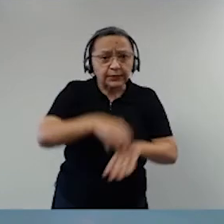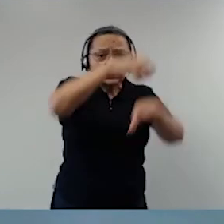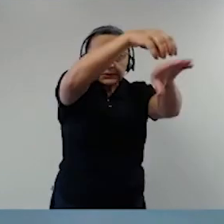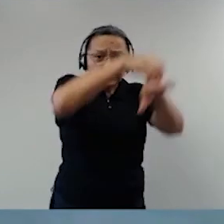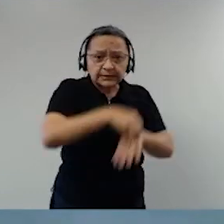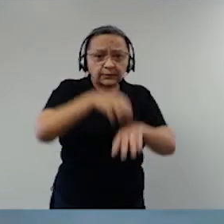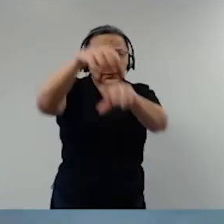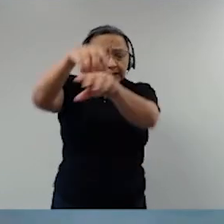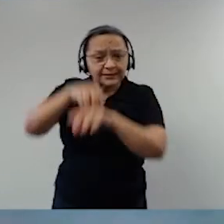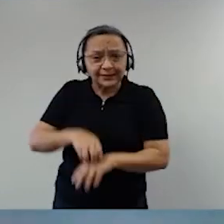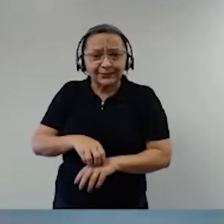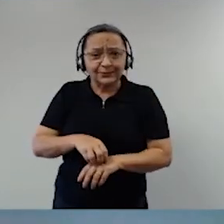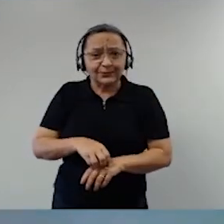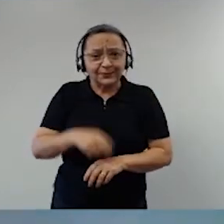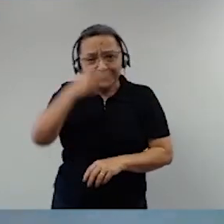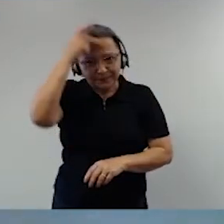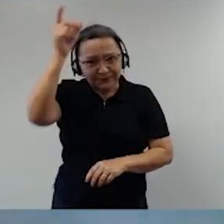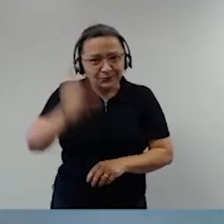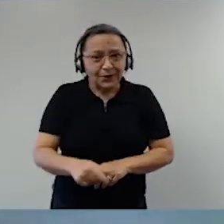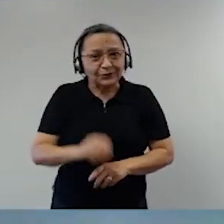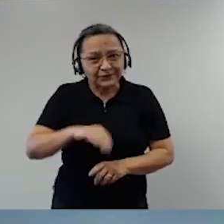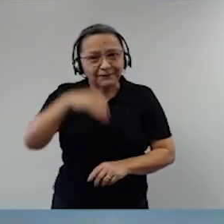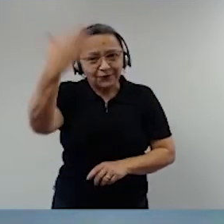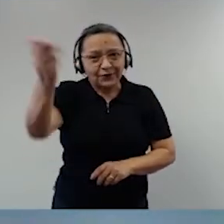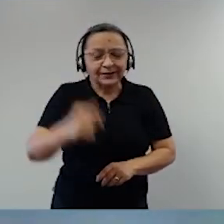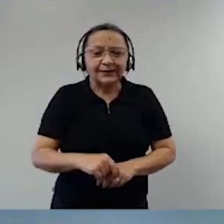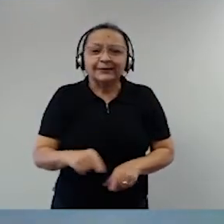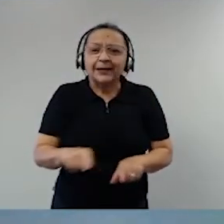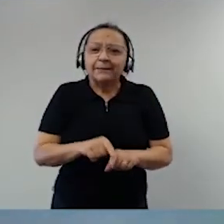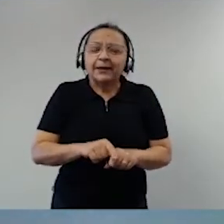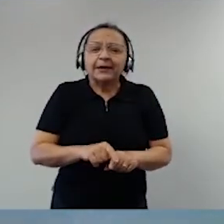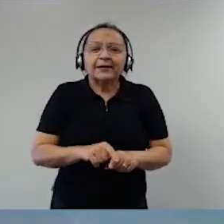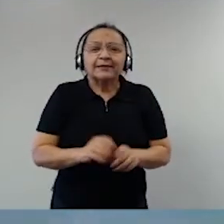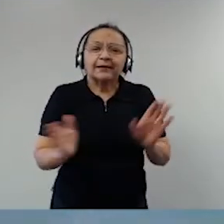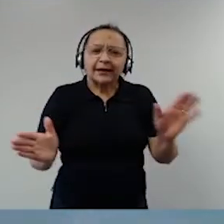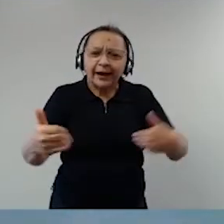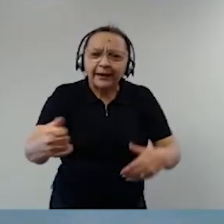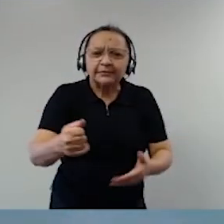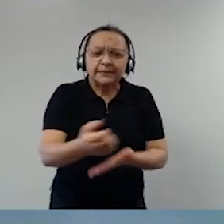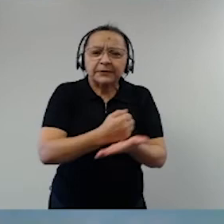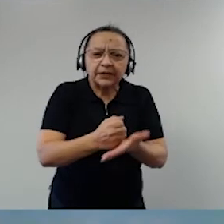Transporte de medicamentos, transporte de gente, evacuação de pessoal,